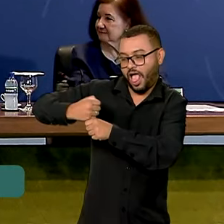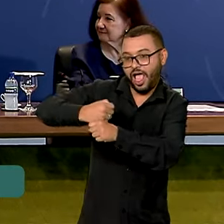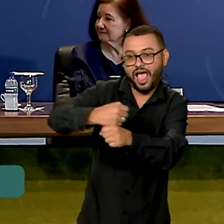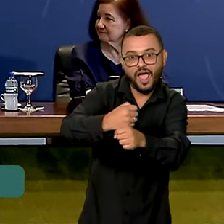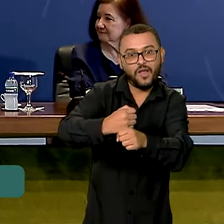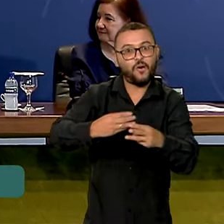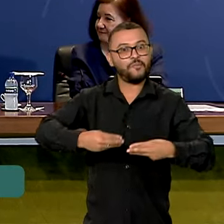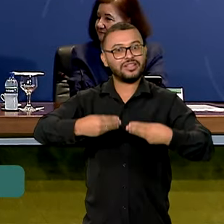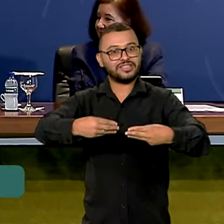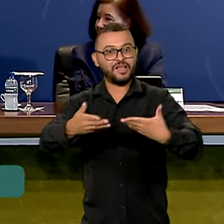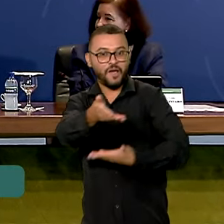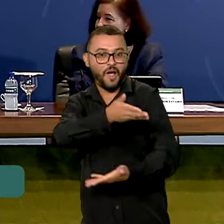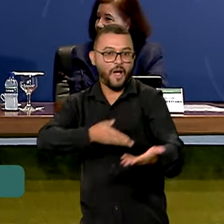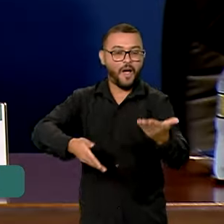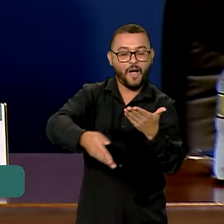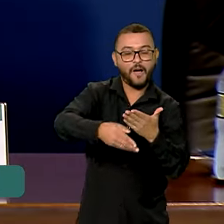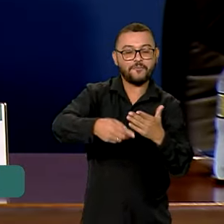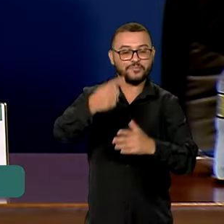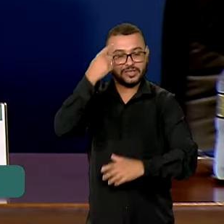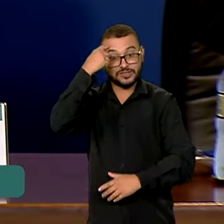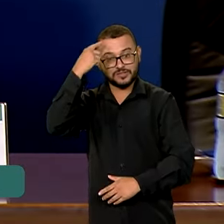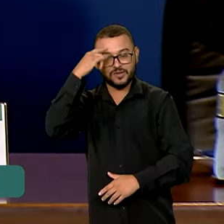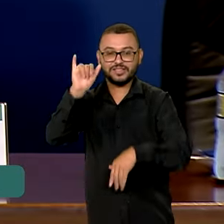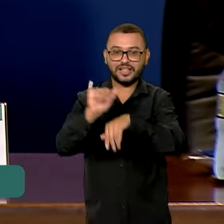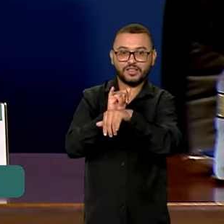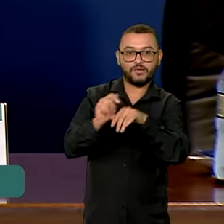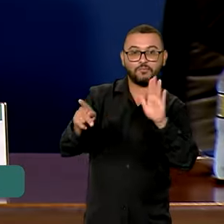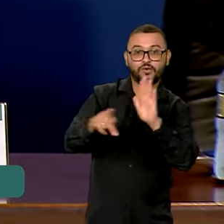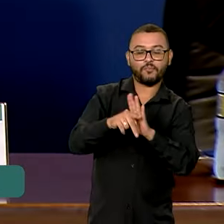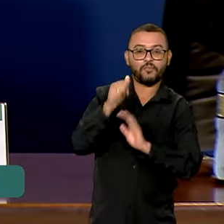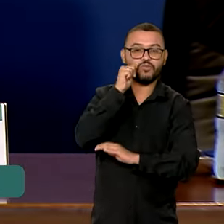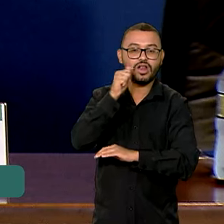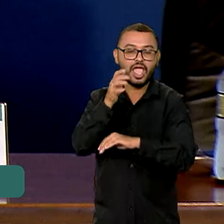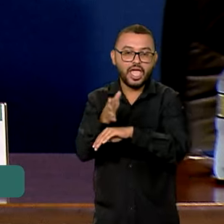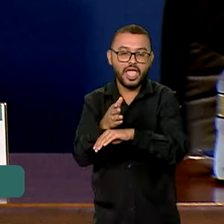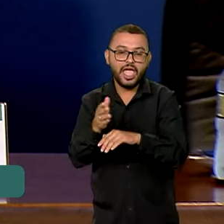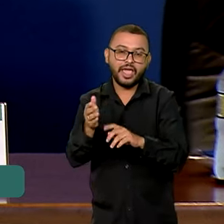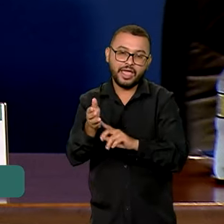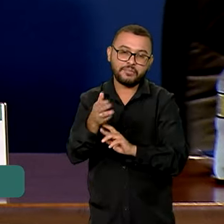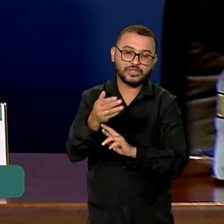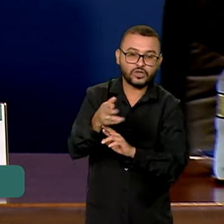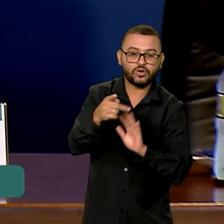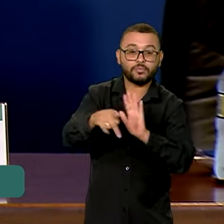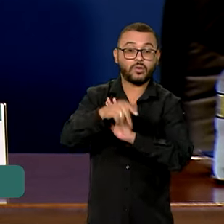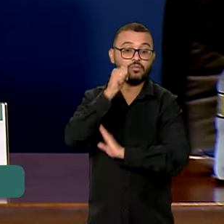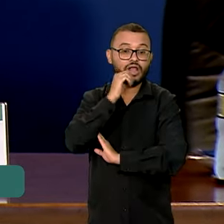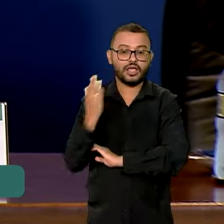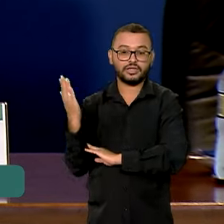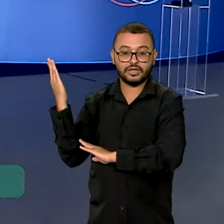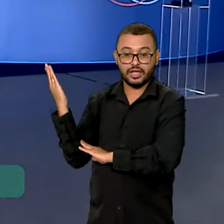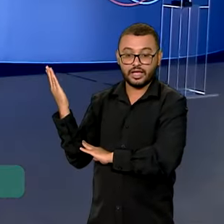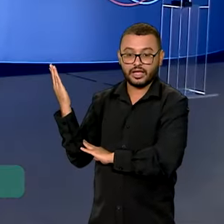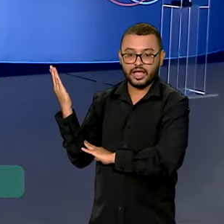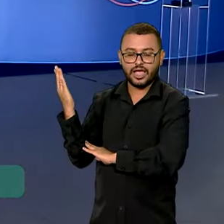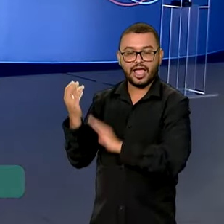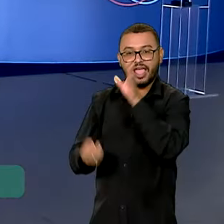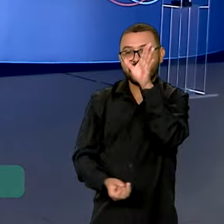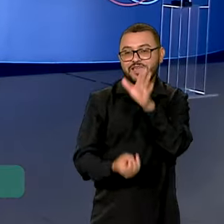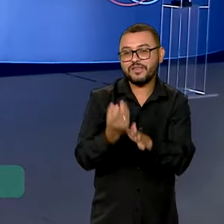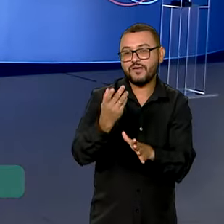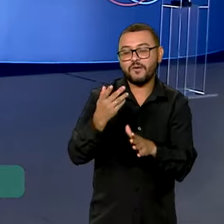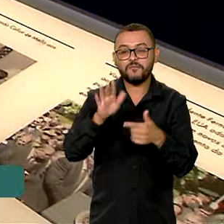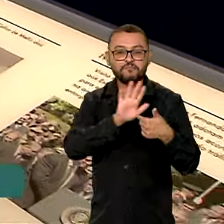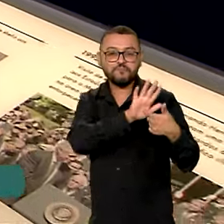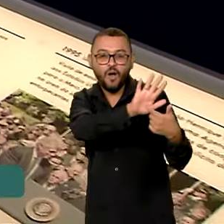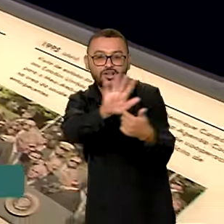Ministério das Relações Exteriores, com a participação da embaixadora dos Estados Unidos, Elizabeth Fraulein, promoveu uma